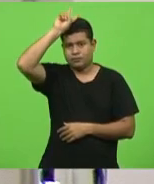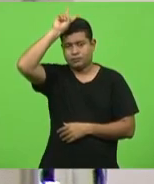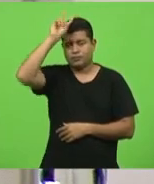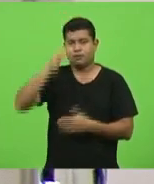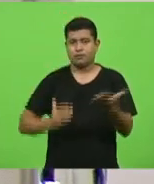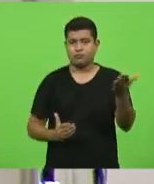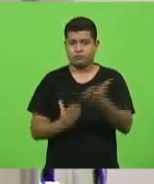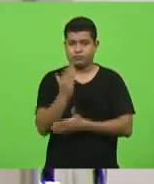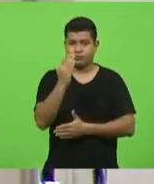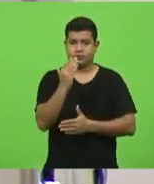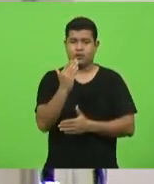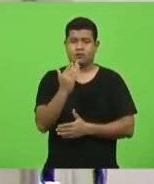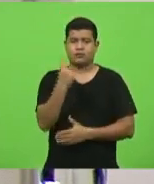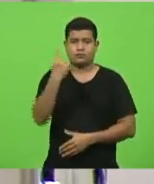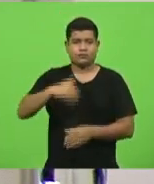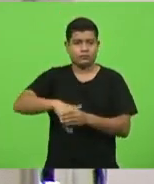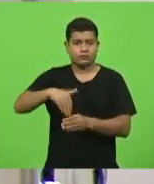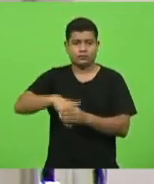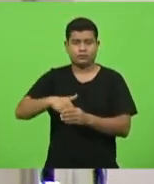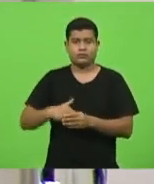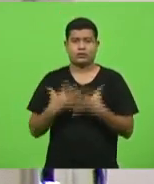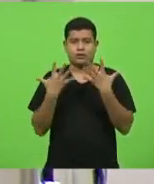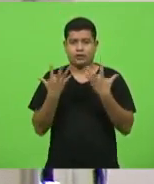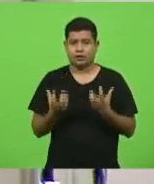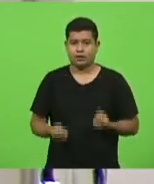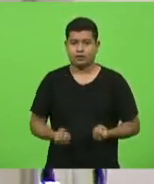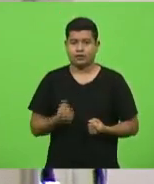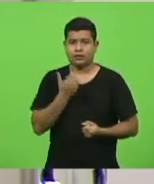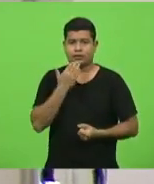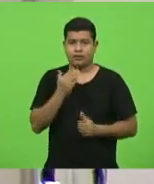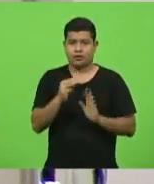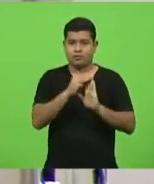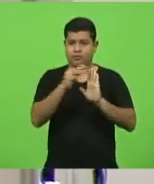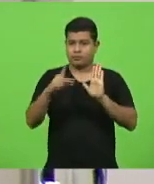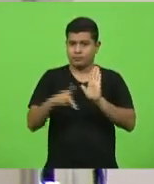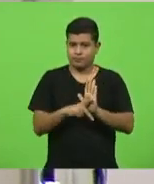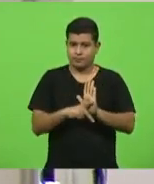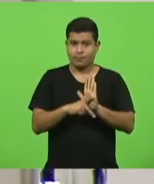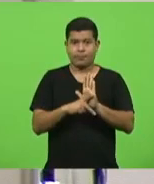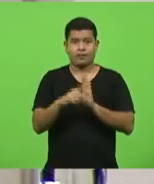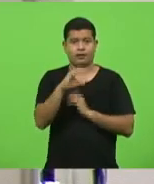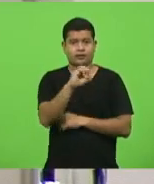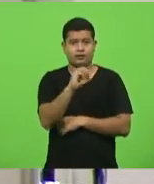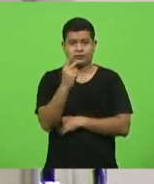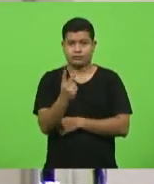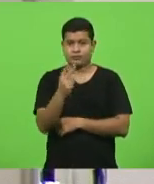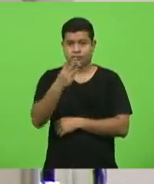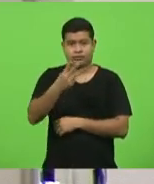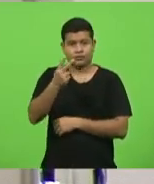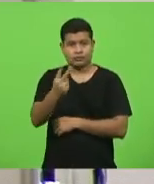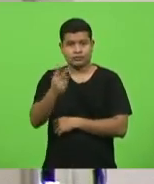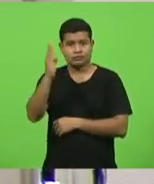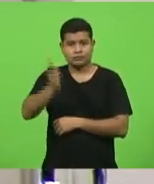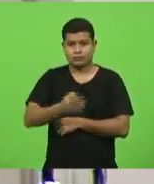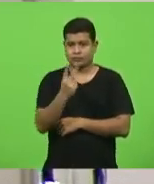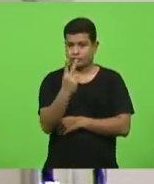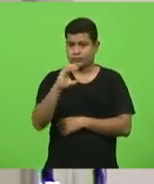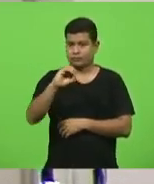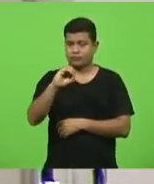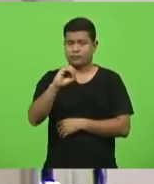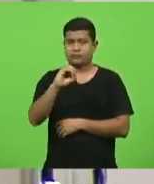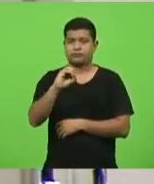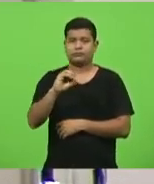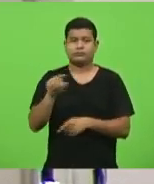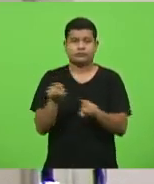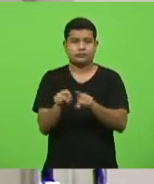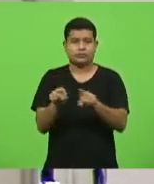aprovada em turno único a admissibilidade da medida provisória 0232-2020. Após ser